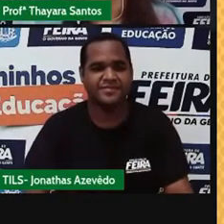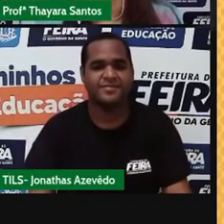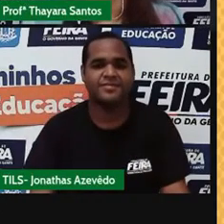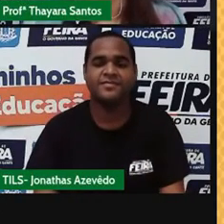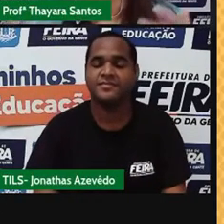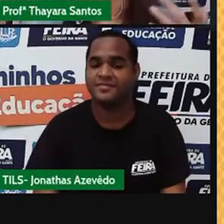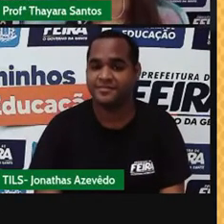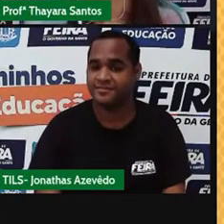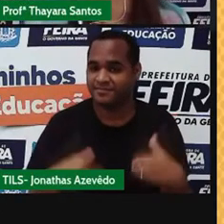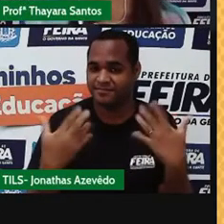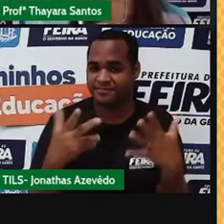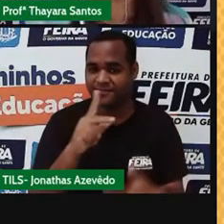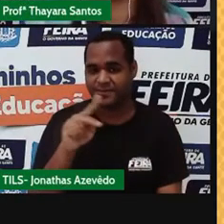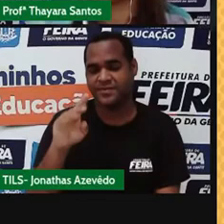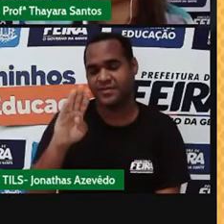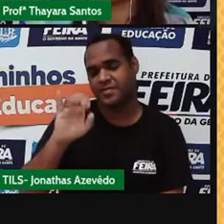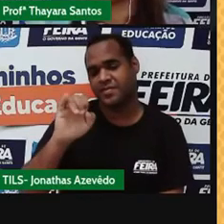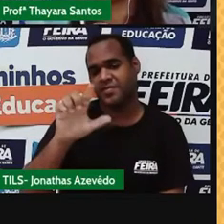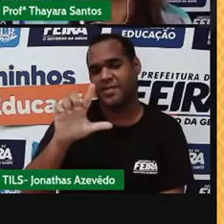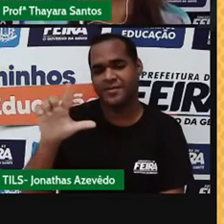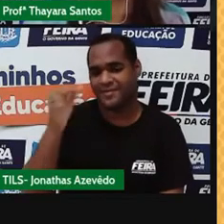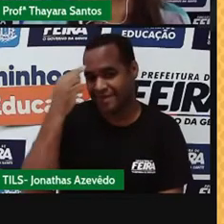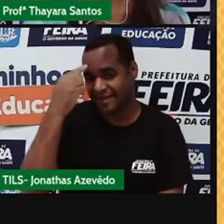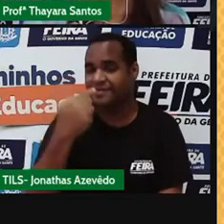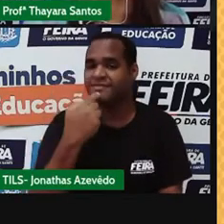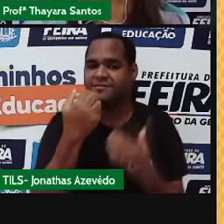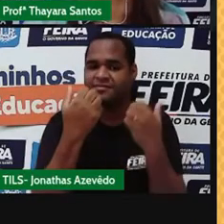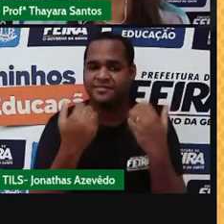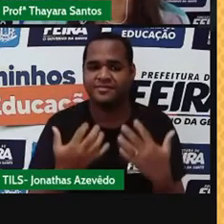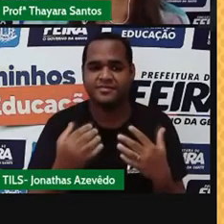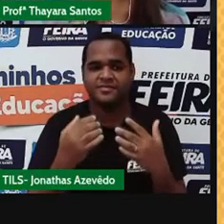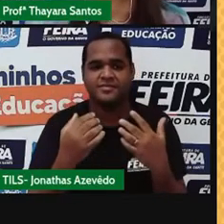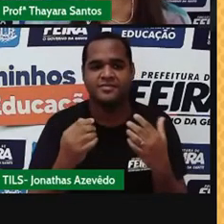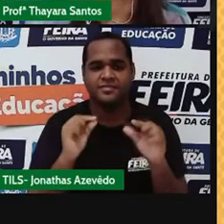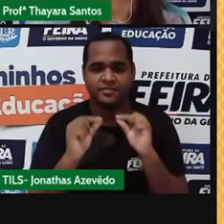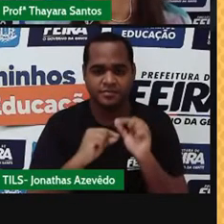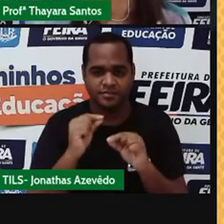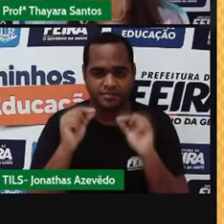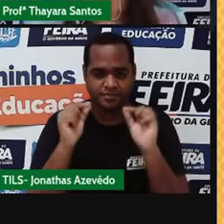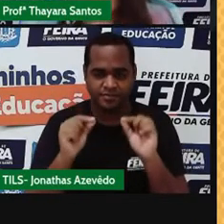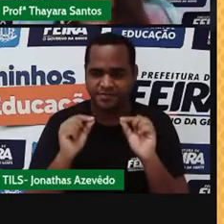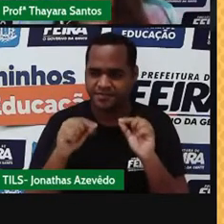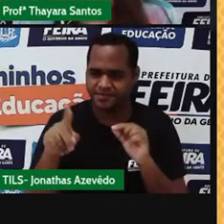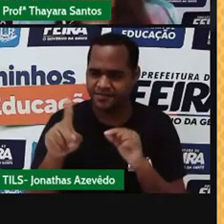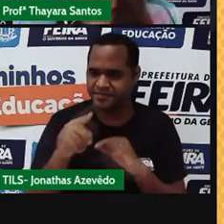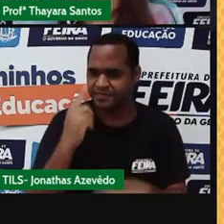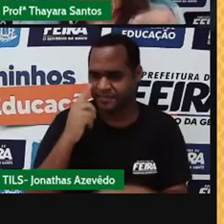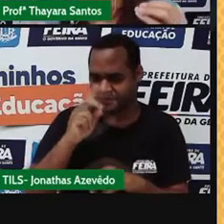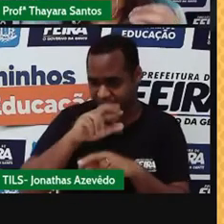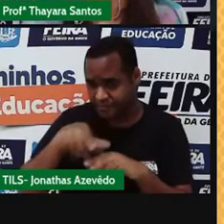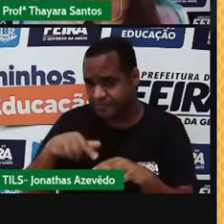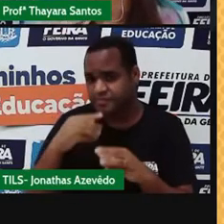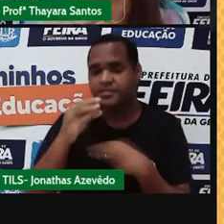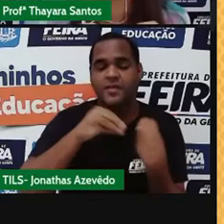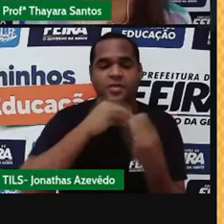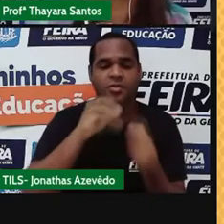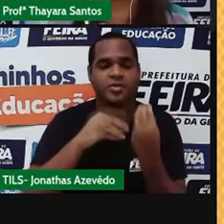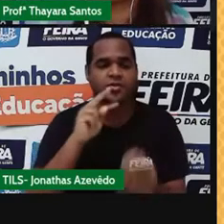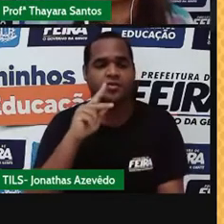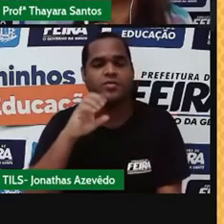Então, como o professor Bill Tyson explicou, no caso das misturas homogêneas, o